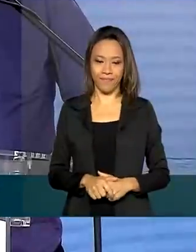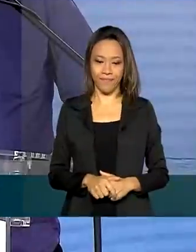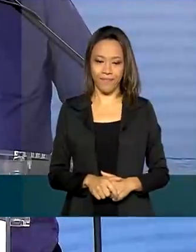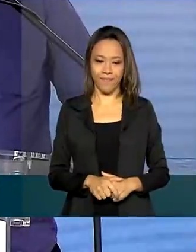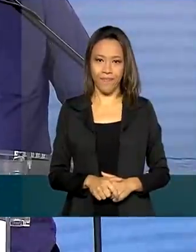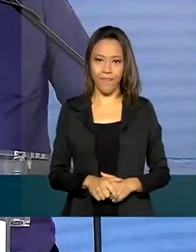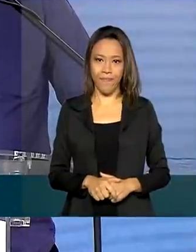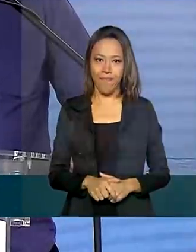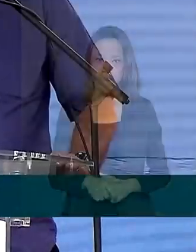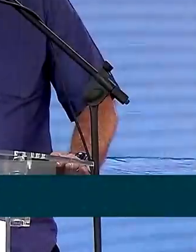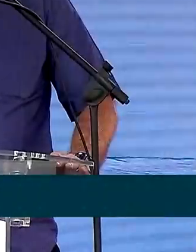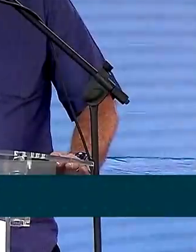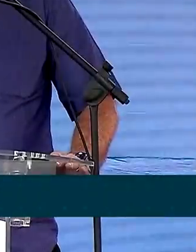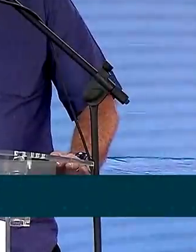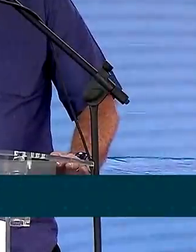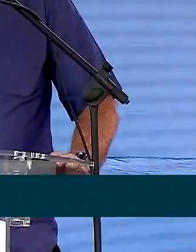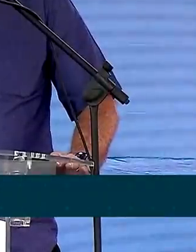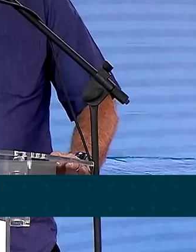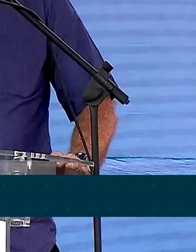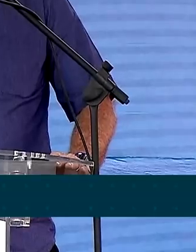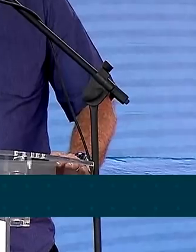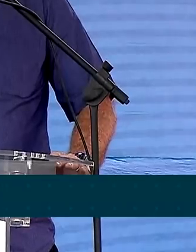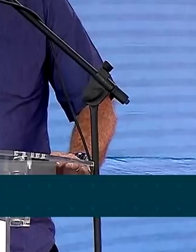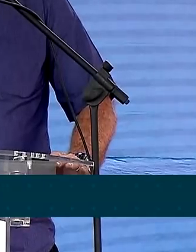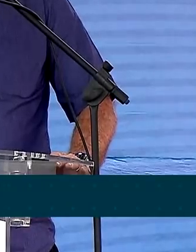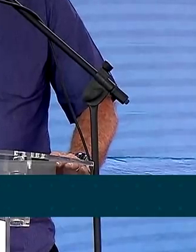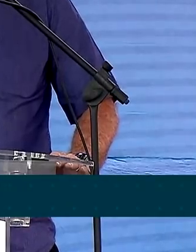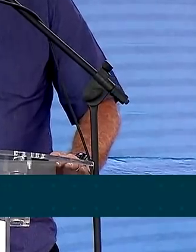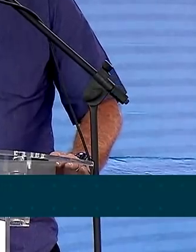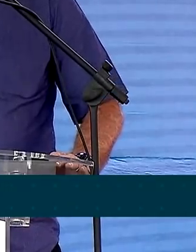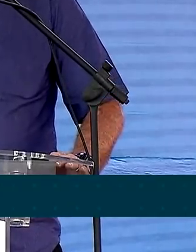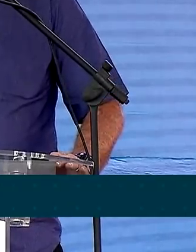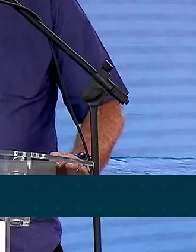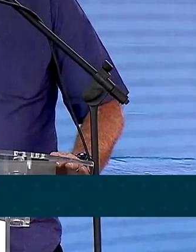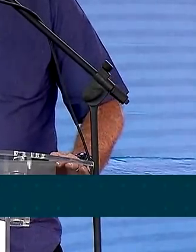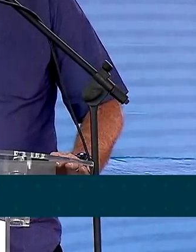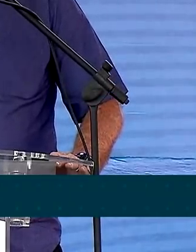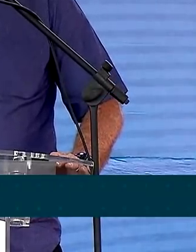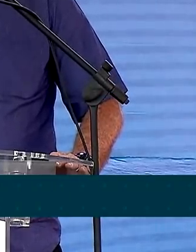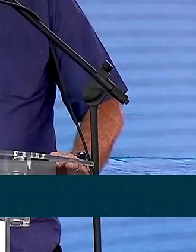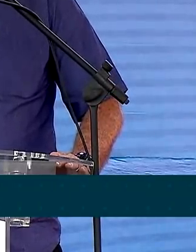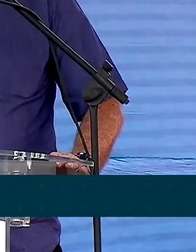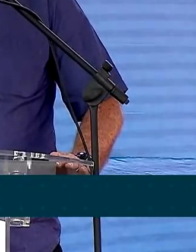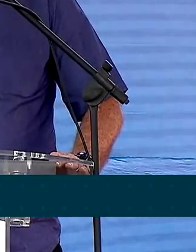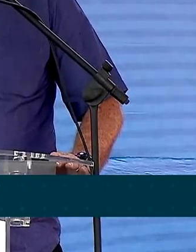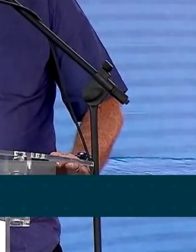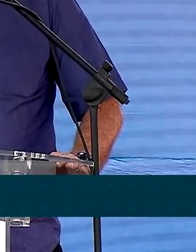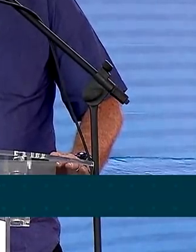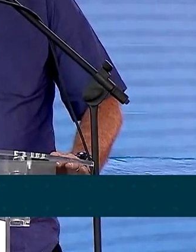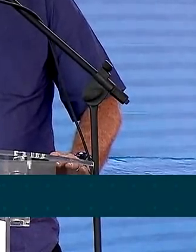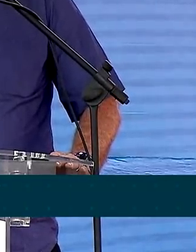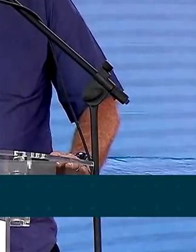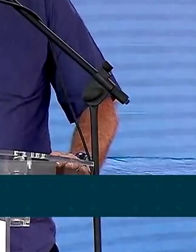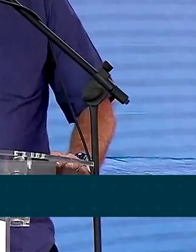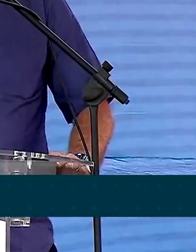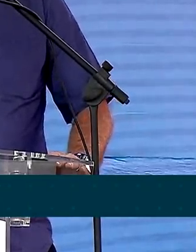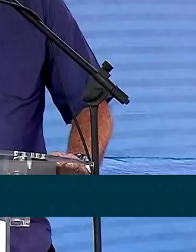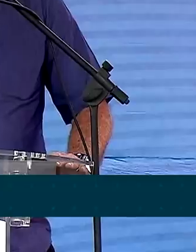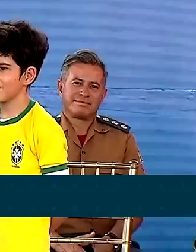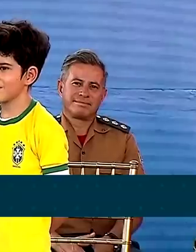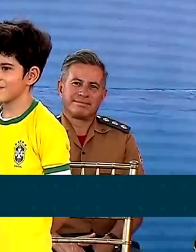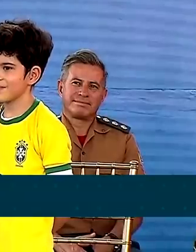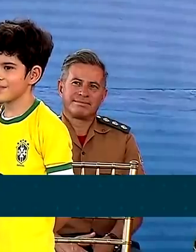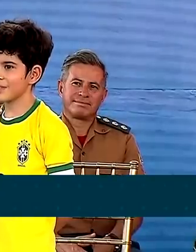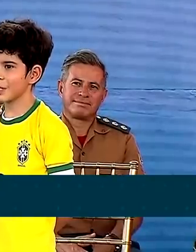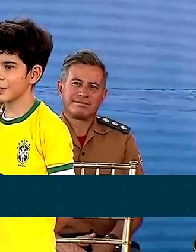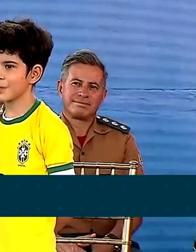Nós realmente somos uma pátria abençoada. Ninguém tem o que nós temos.